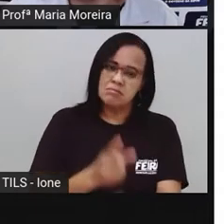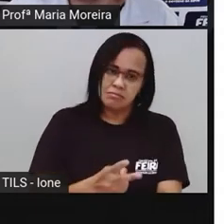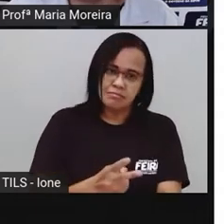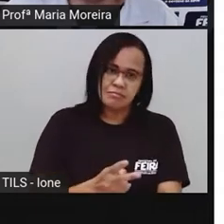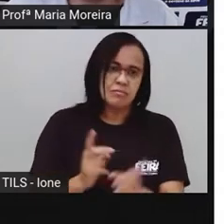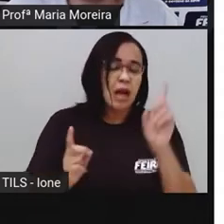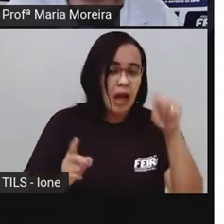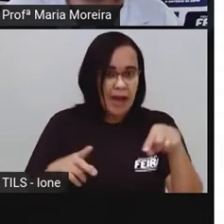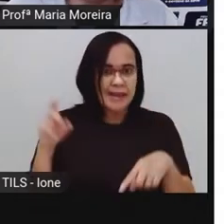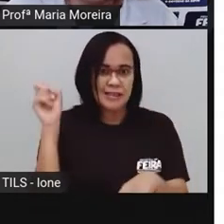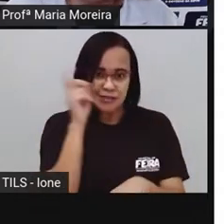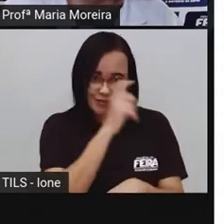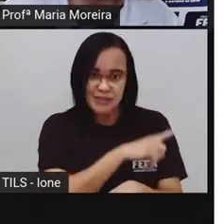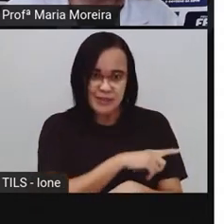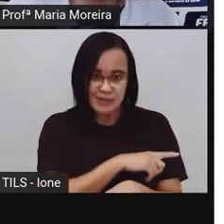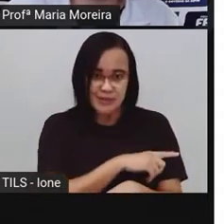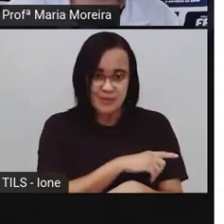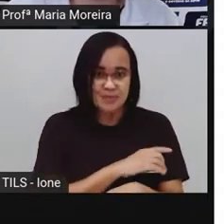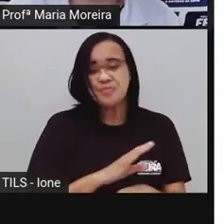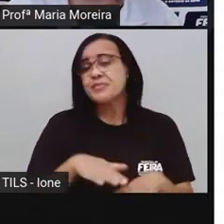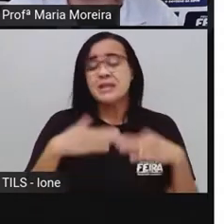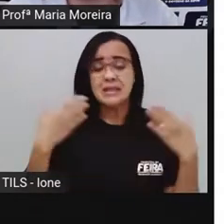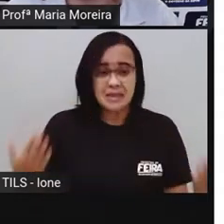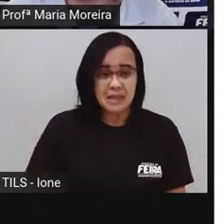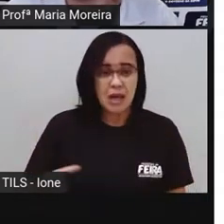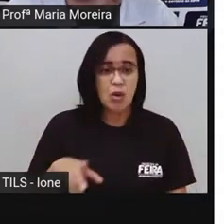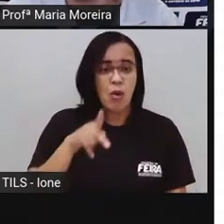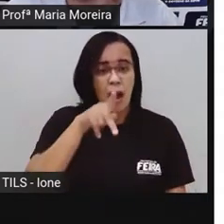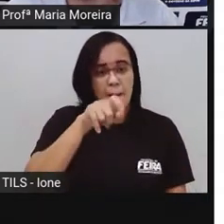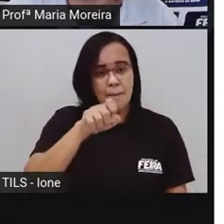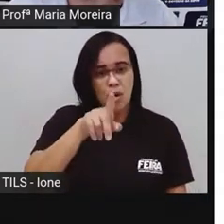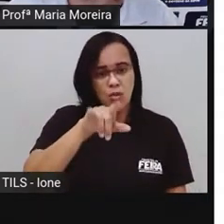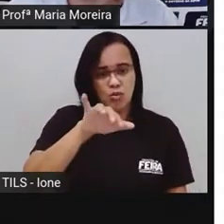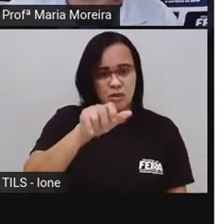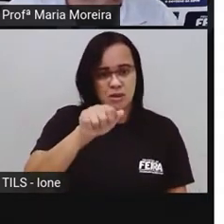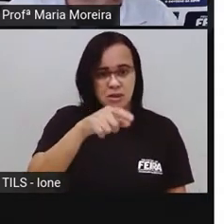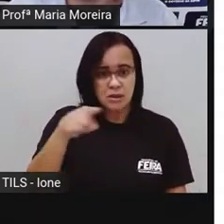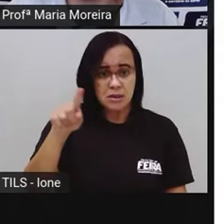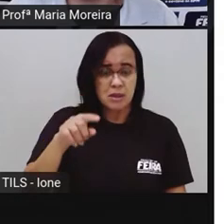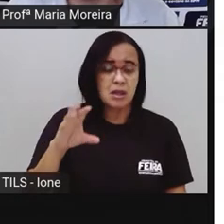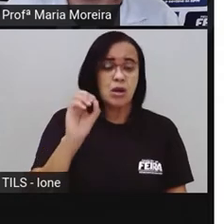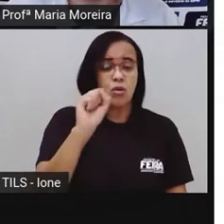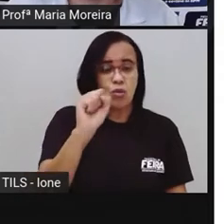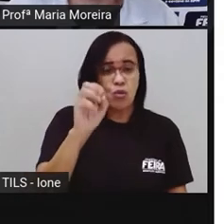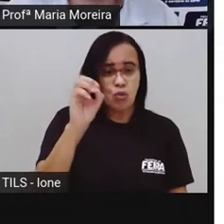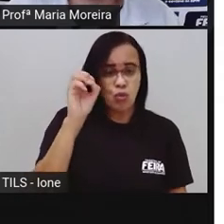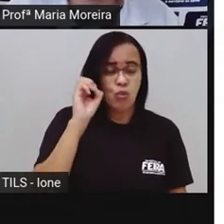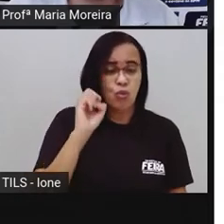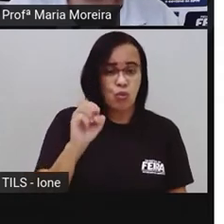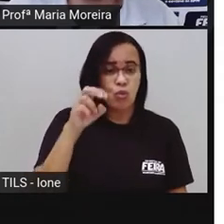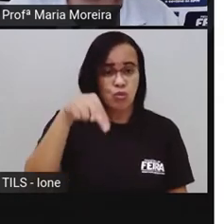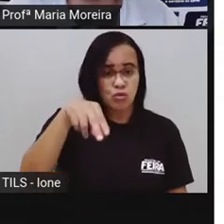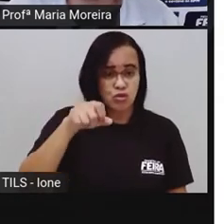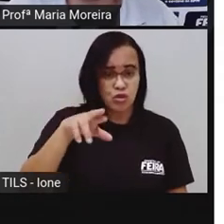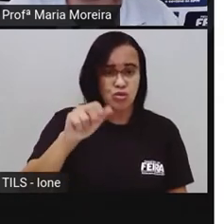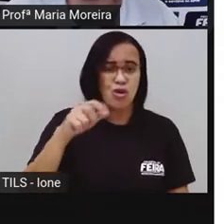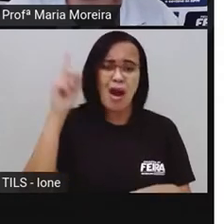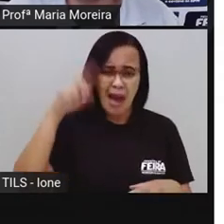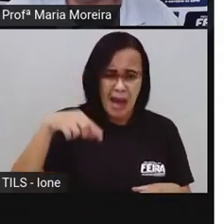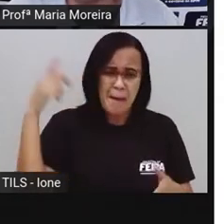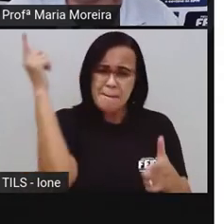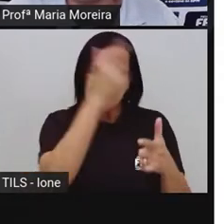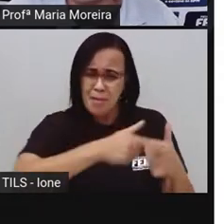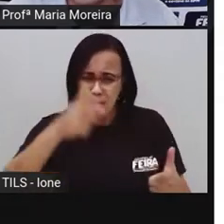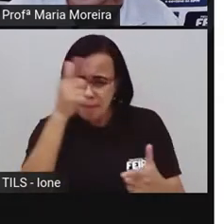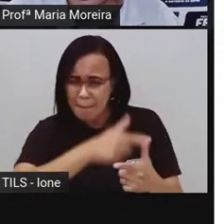portanto, um problema comum na vida de diversos cidadãos. Não isso? Então, a poluição sonora aí é um grande problema na vida de